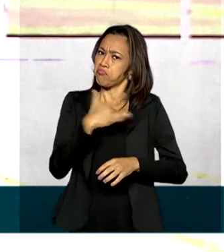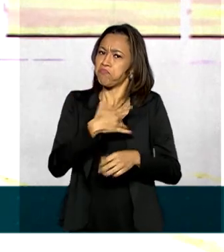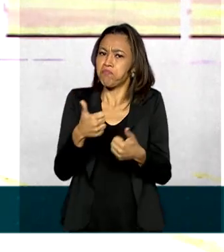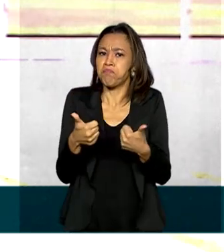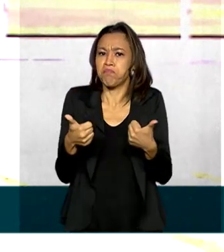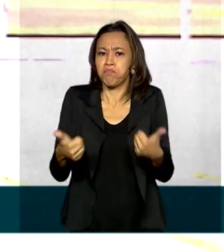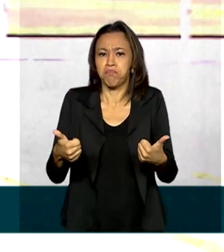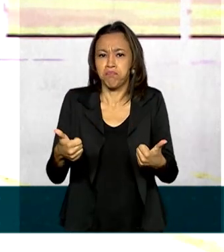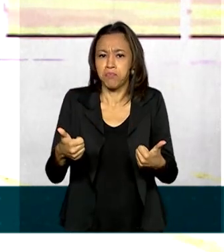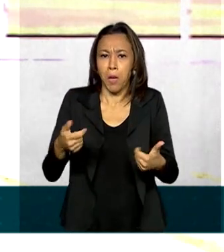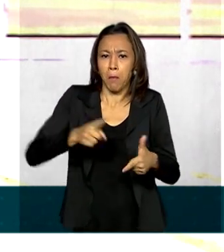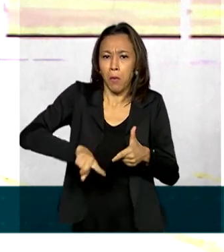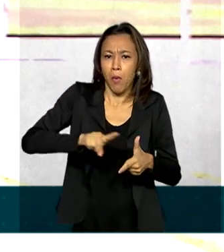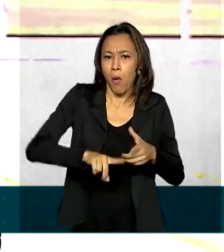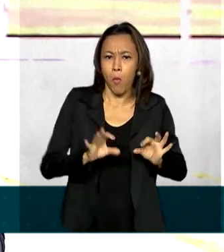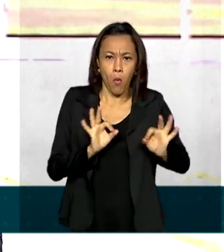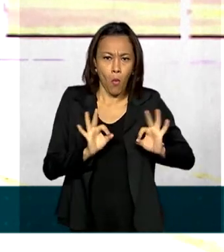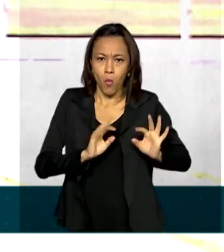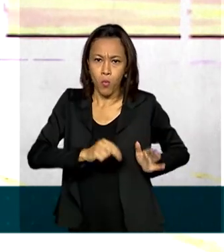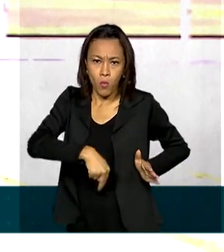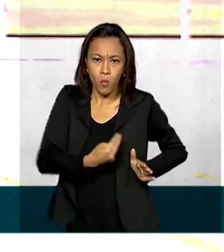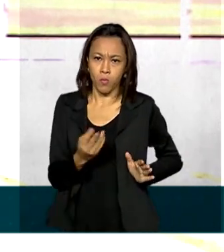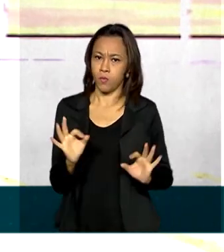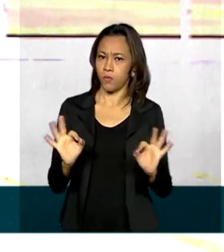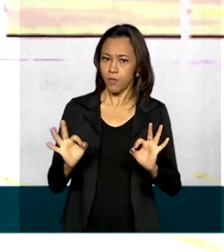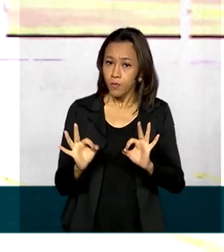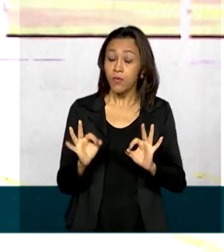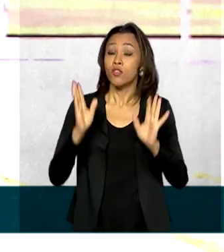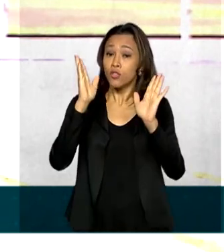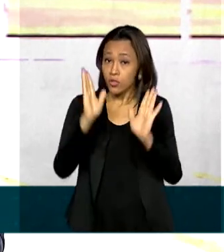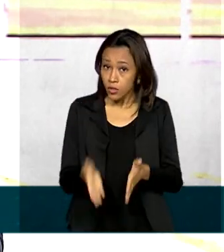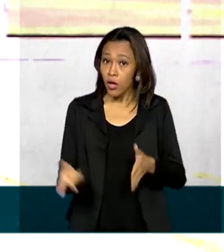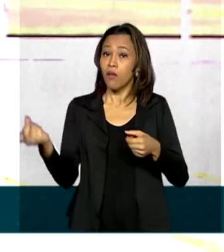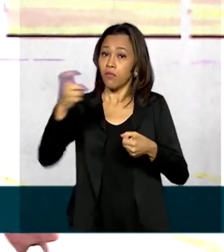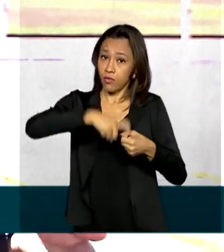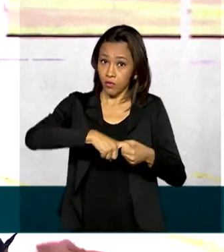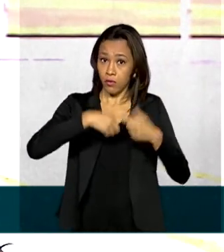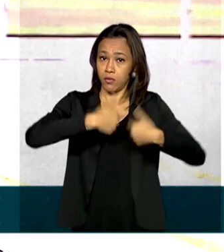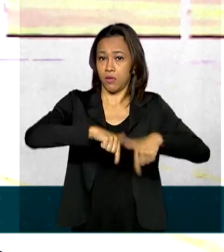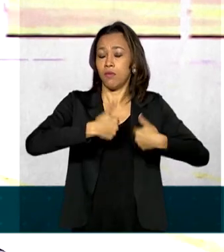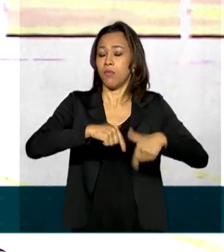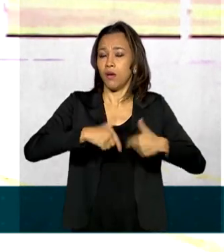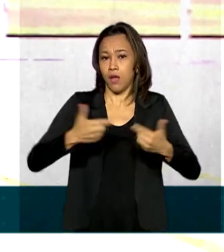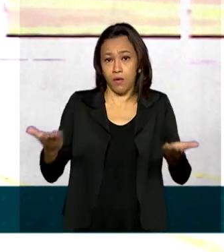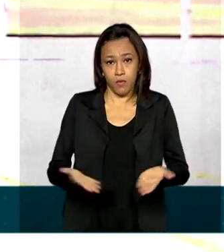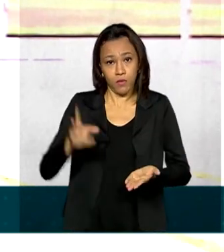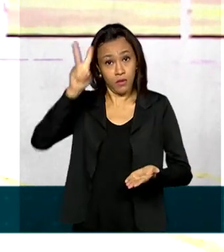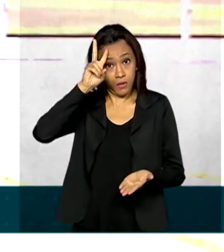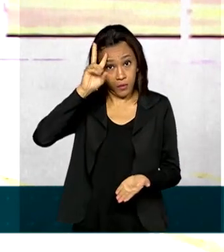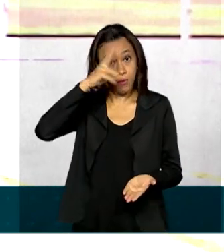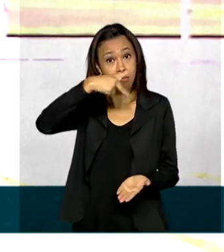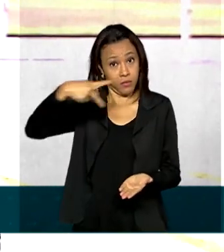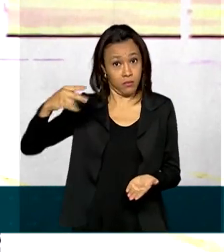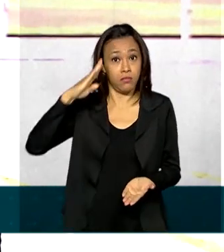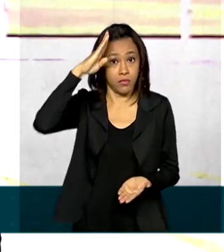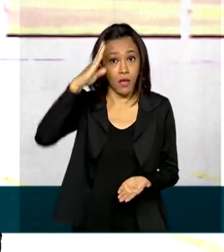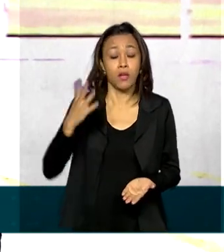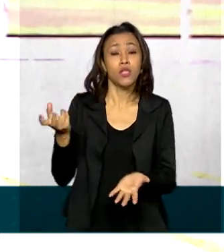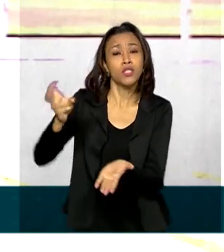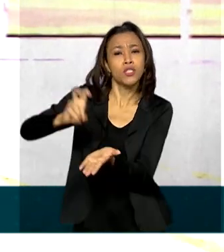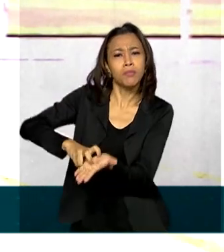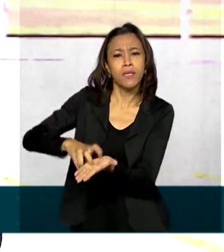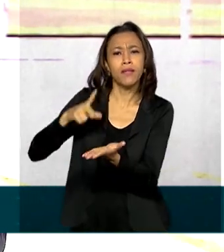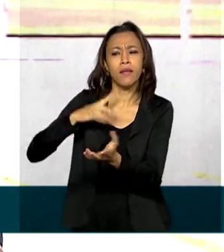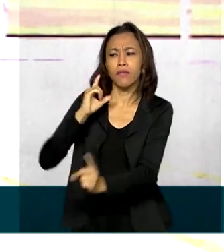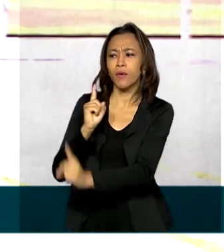e não teve complicações cirúrgicas. O presidente já retornou às atividades nesta segunda-feira. Pela manhã, esteve com